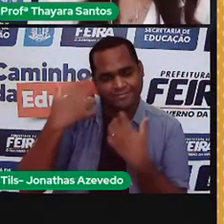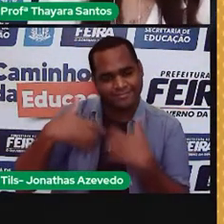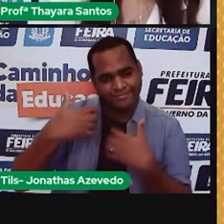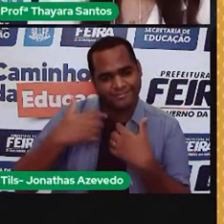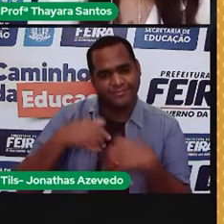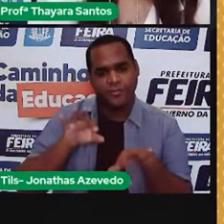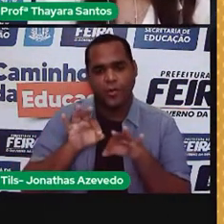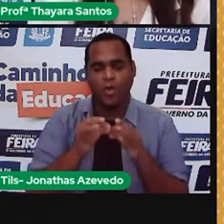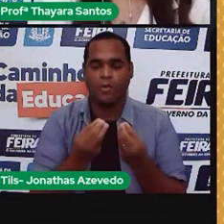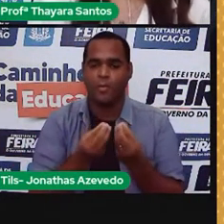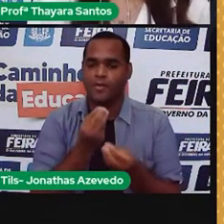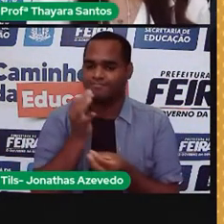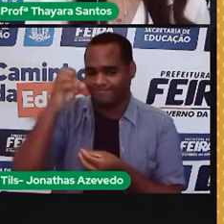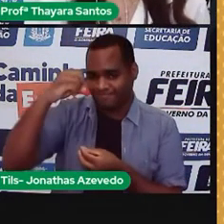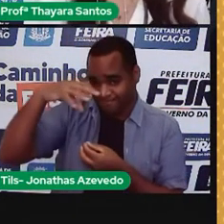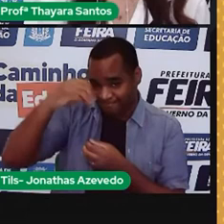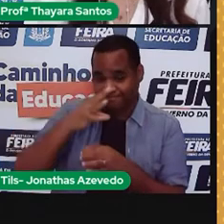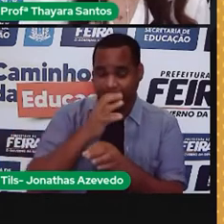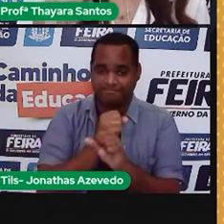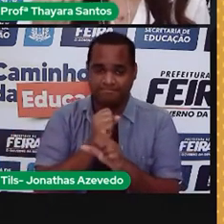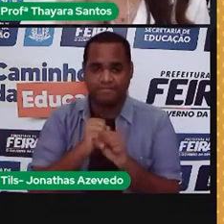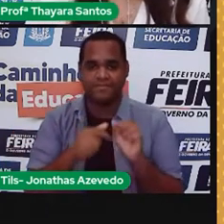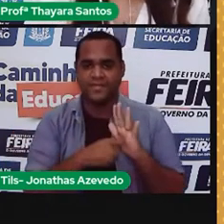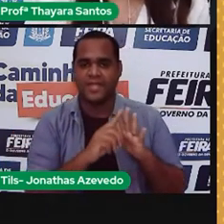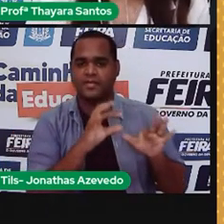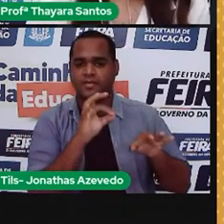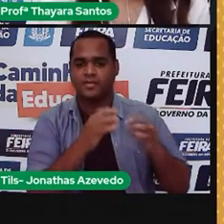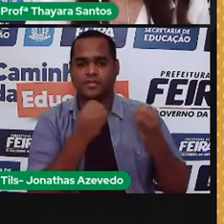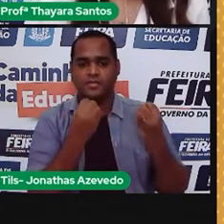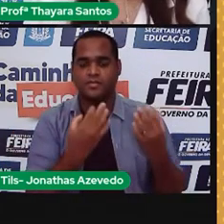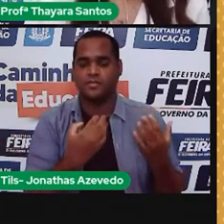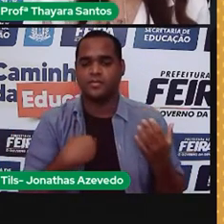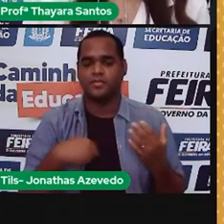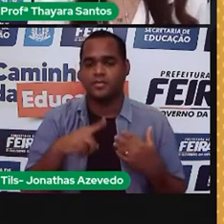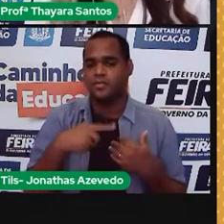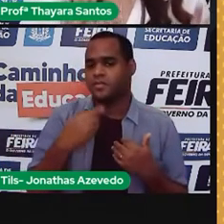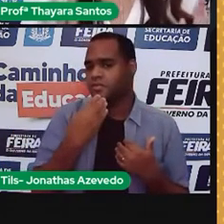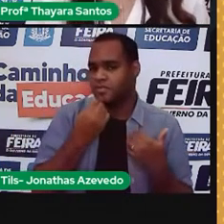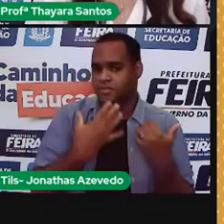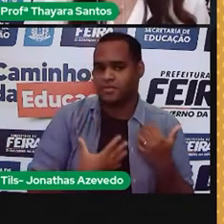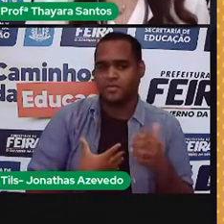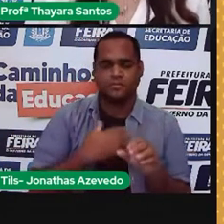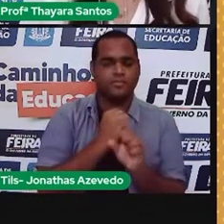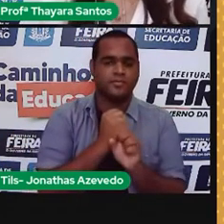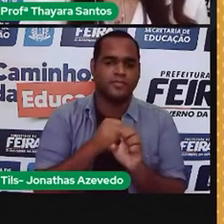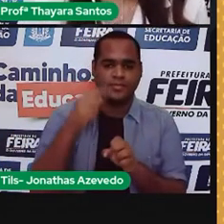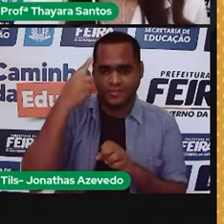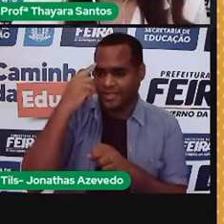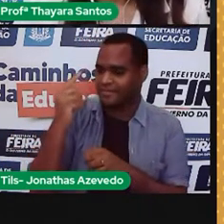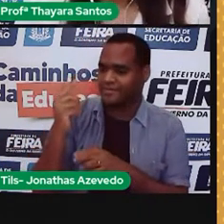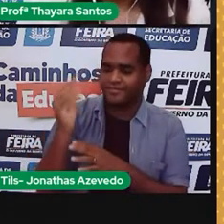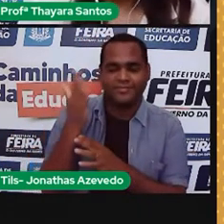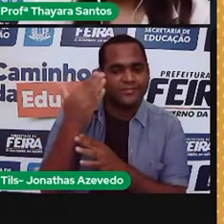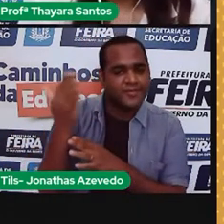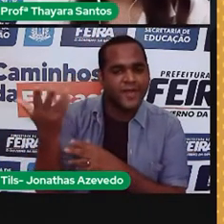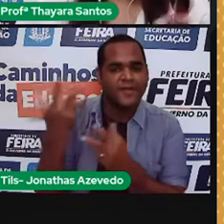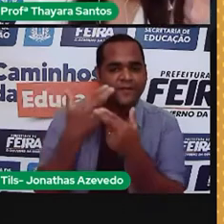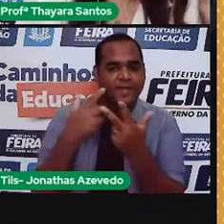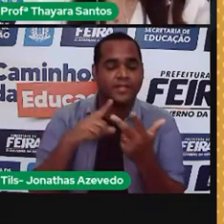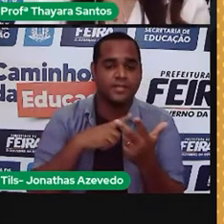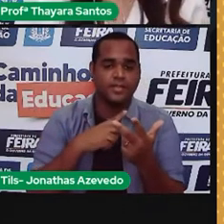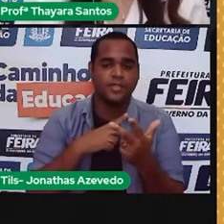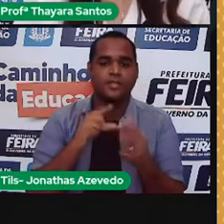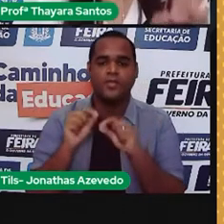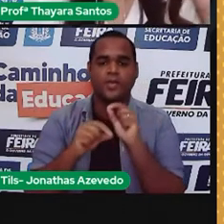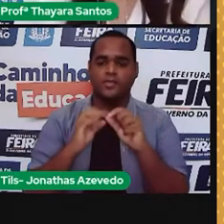lâmpada que a gente calculou anteriormente, como é que isso viria na nossa conta? Pensando nessas bandeiras tarifadas. Então, vamos pensar que na